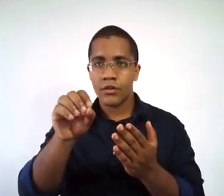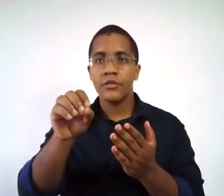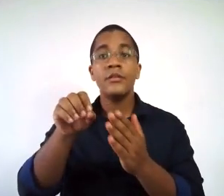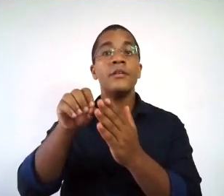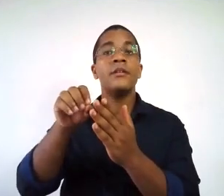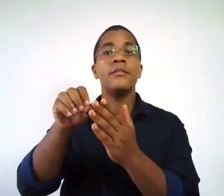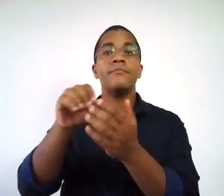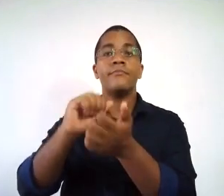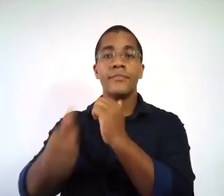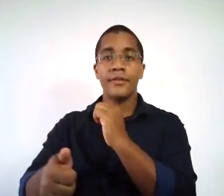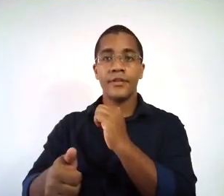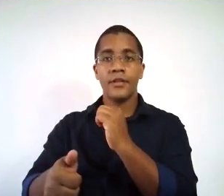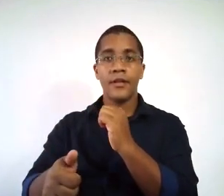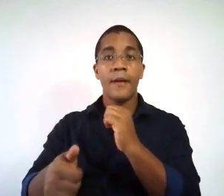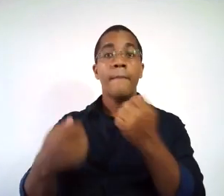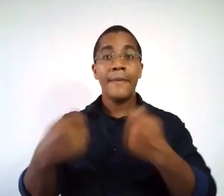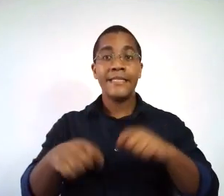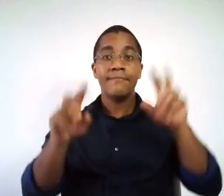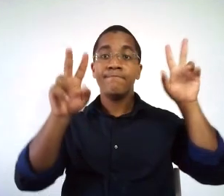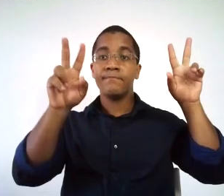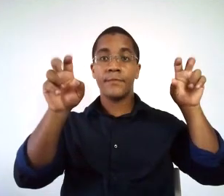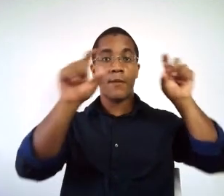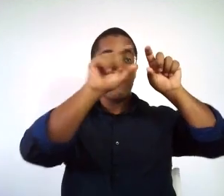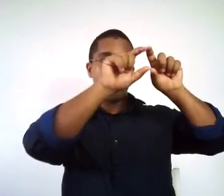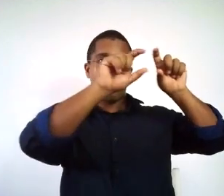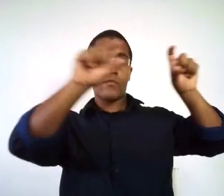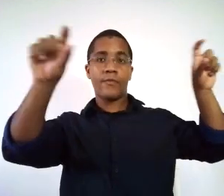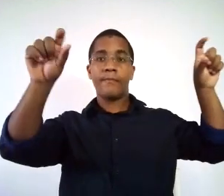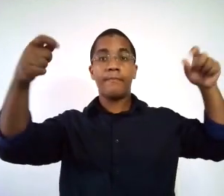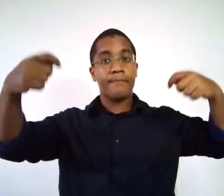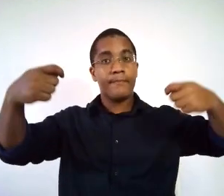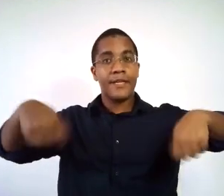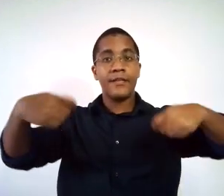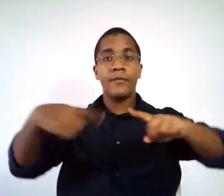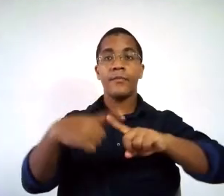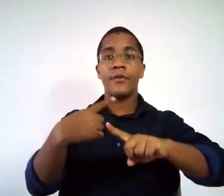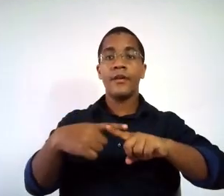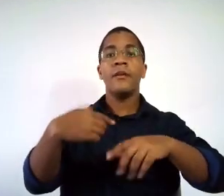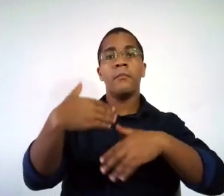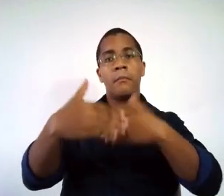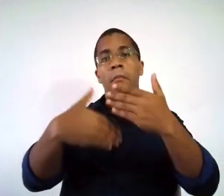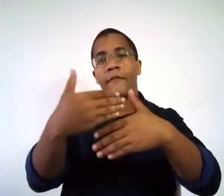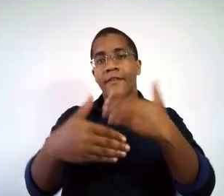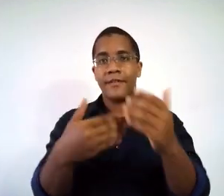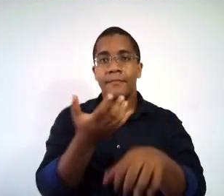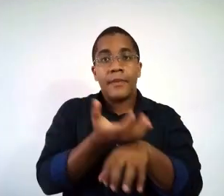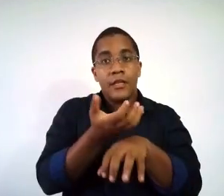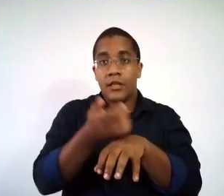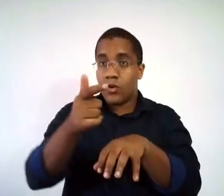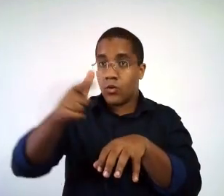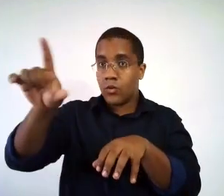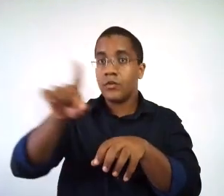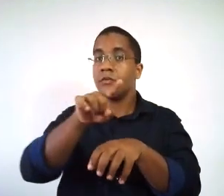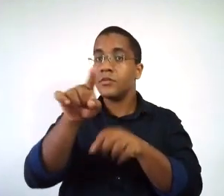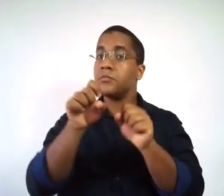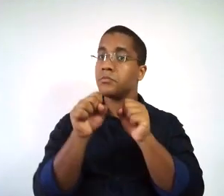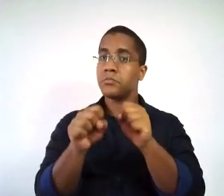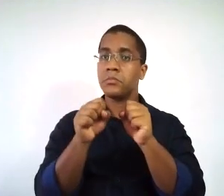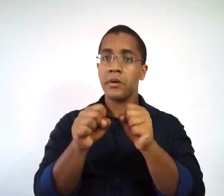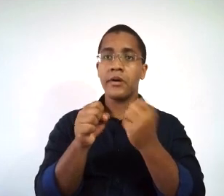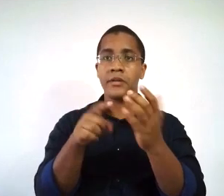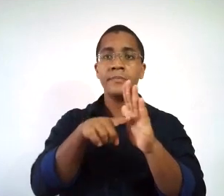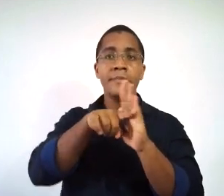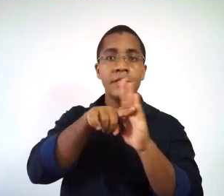jogos esportivos. A gente vai ter que identificar que pesquisa escolar é essa. É muito importante, porque posteriormente, em outras